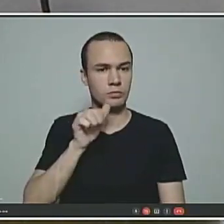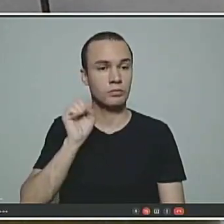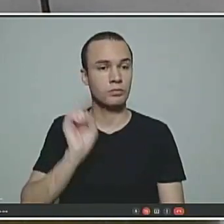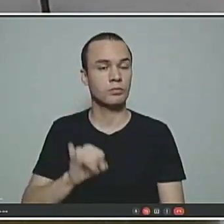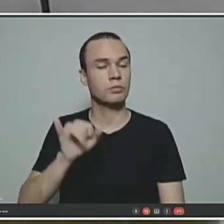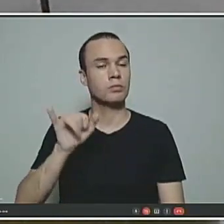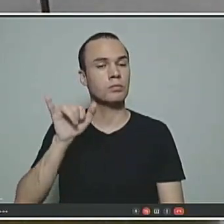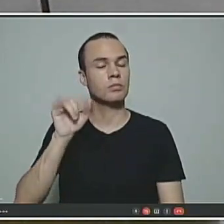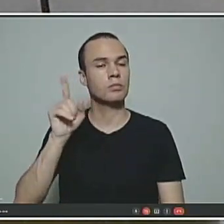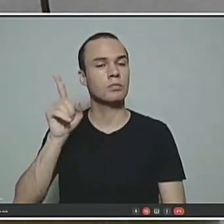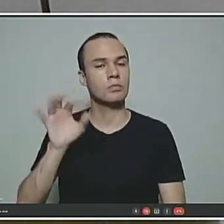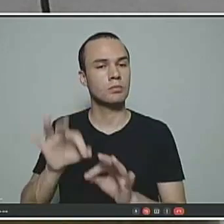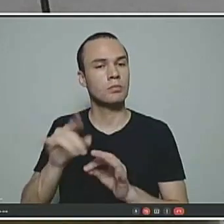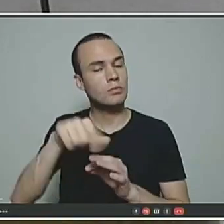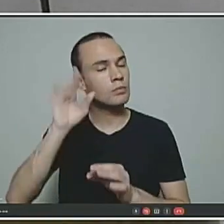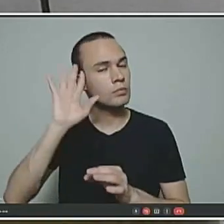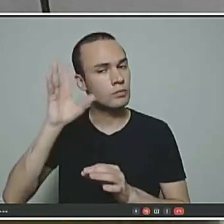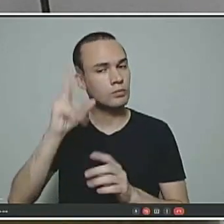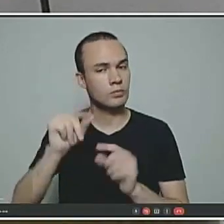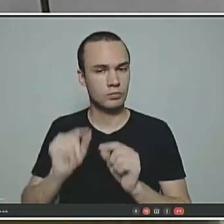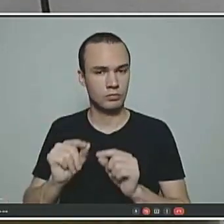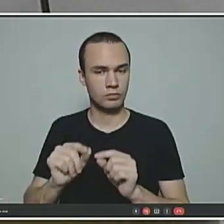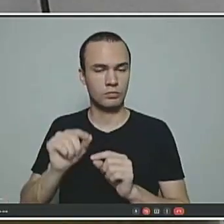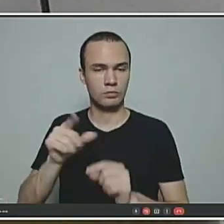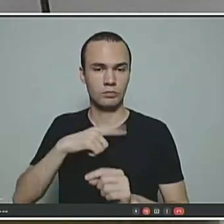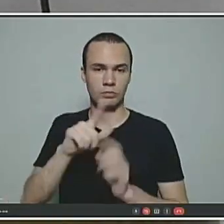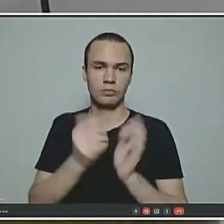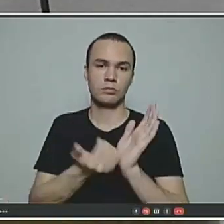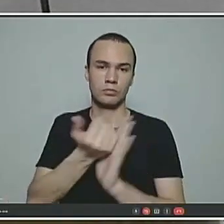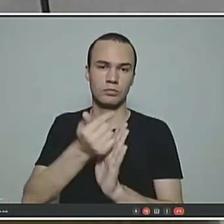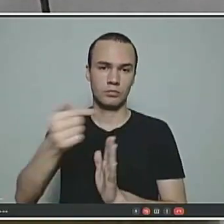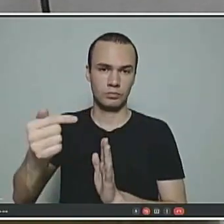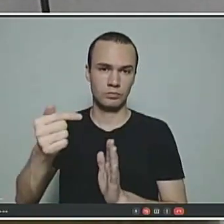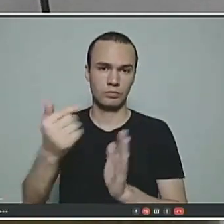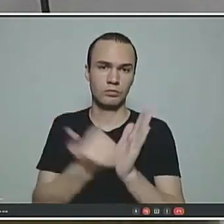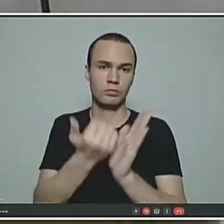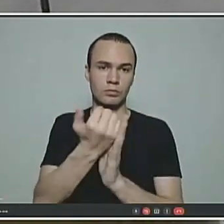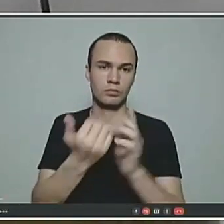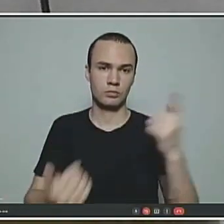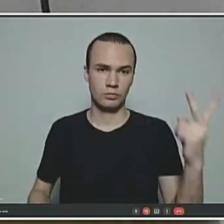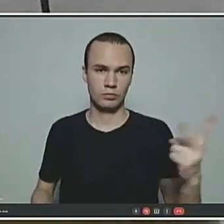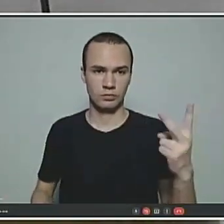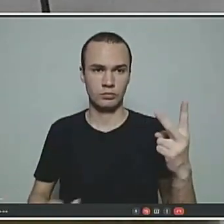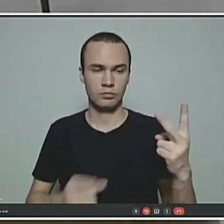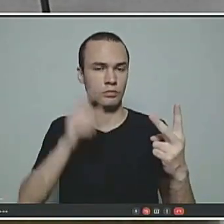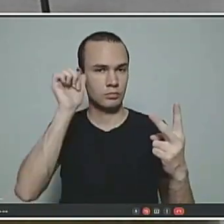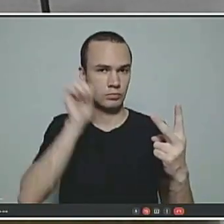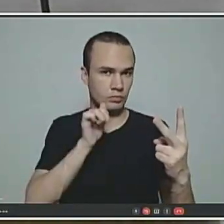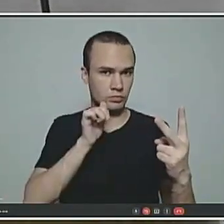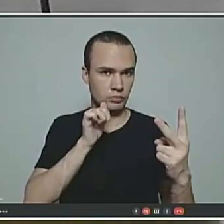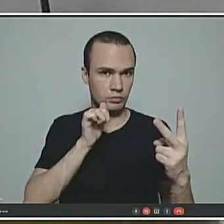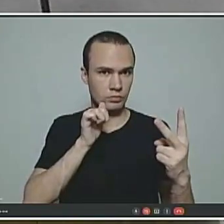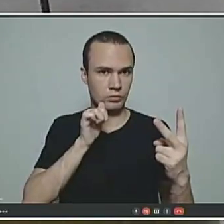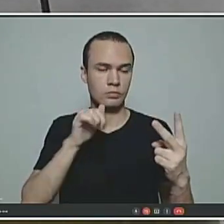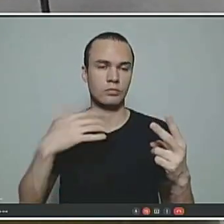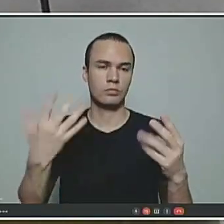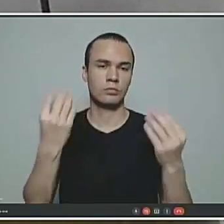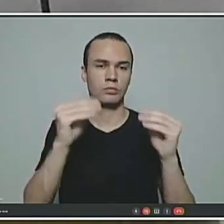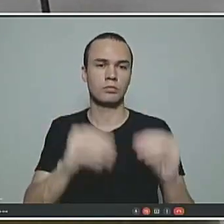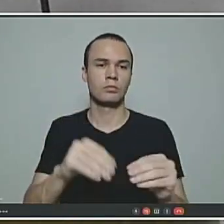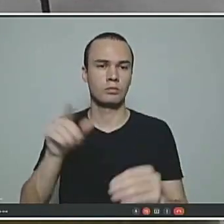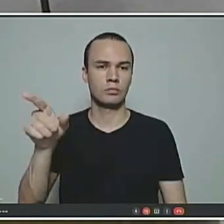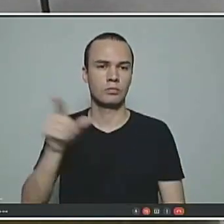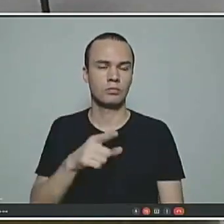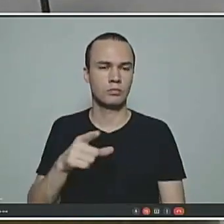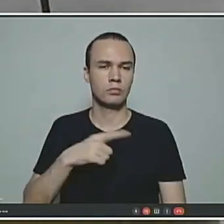levarmos em consideração que aumentou 7, que aumentou 2 para a professora, estamos colocando aqui proposição